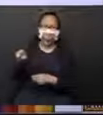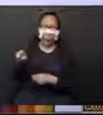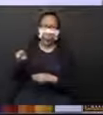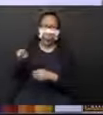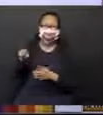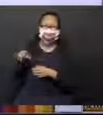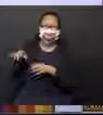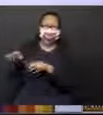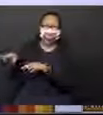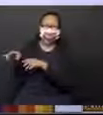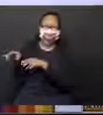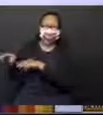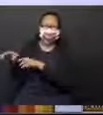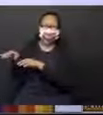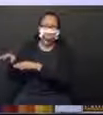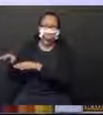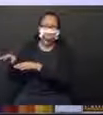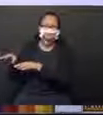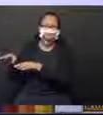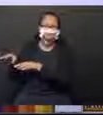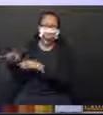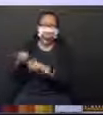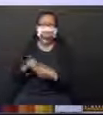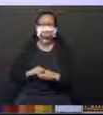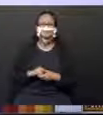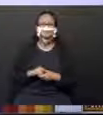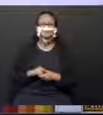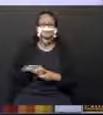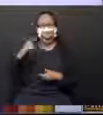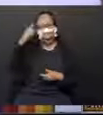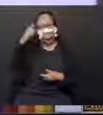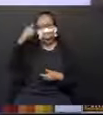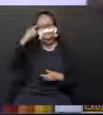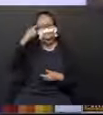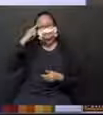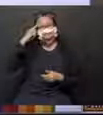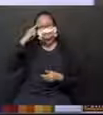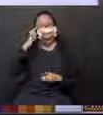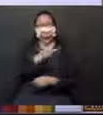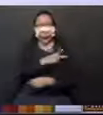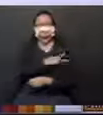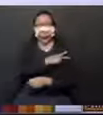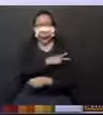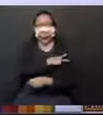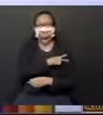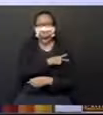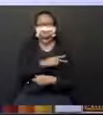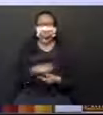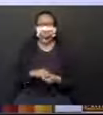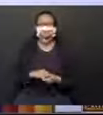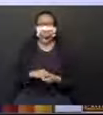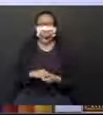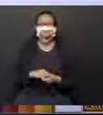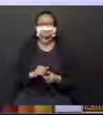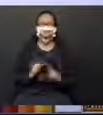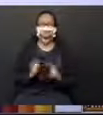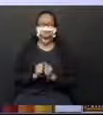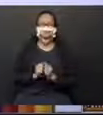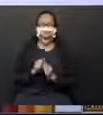Será que ele pega? Ah, então pensando detetives do segundo ano. Junto comigo.